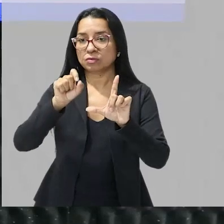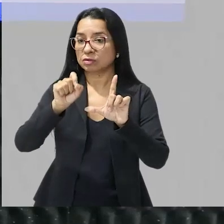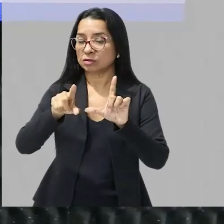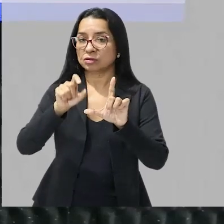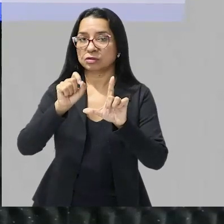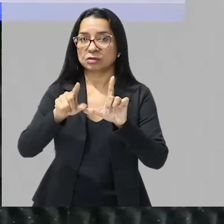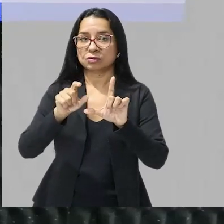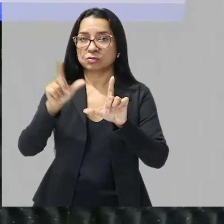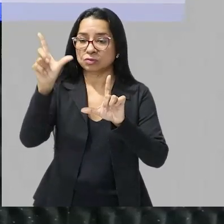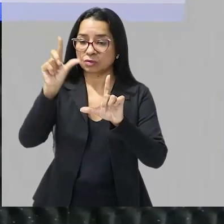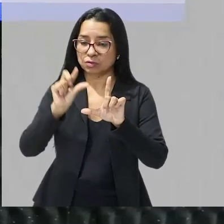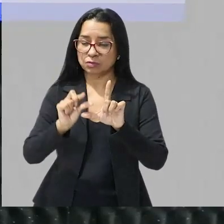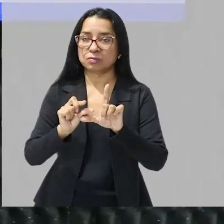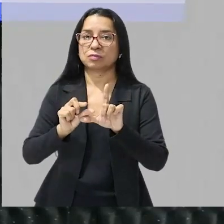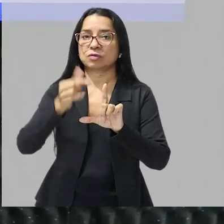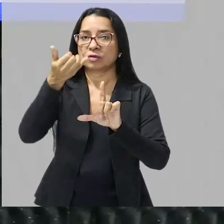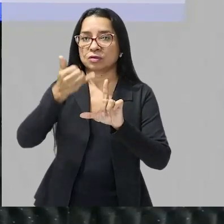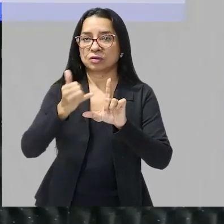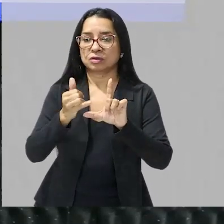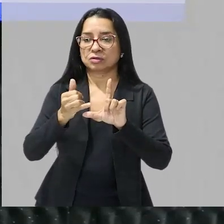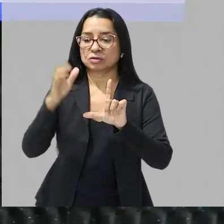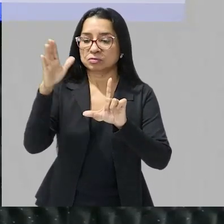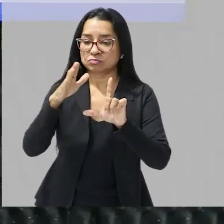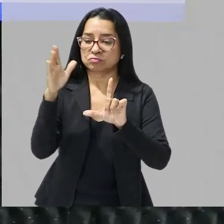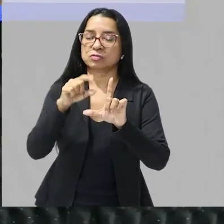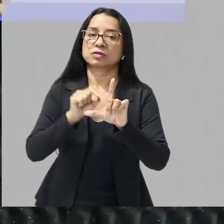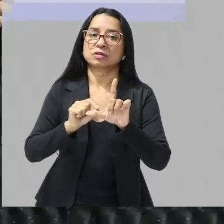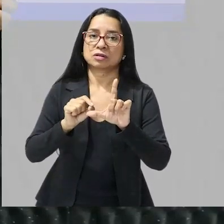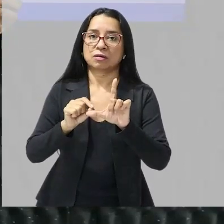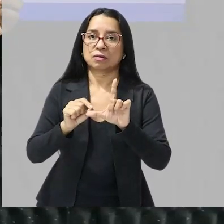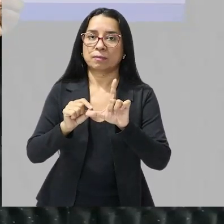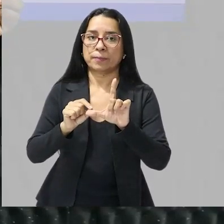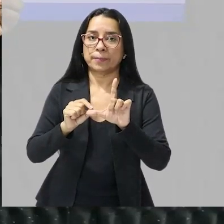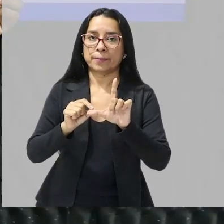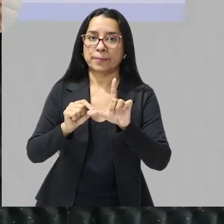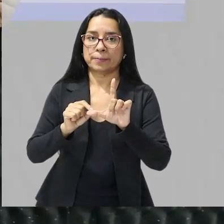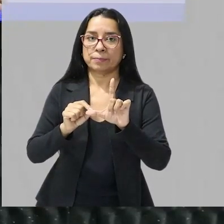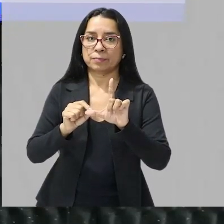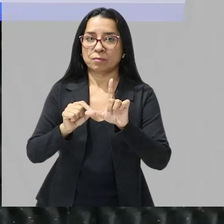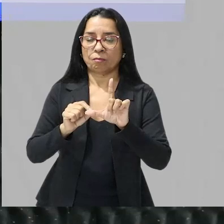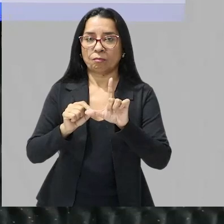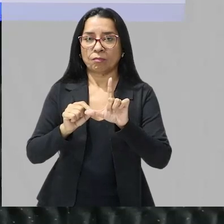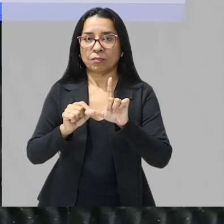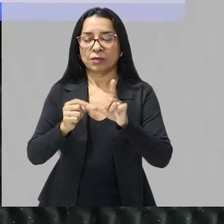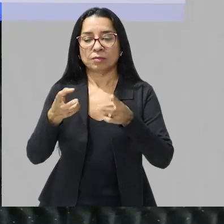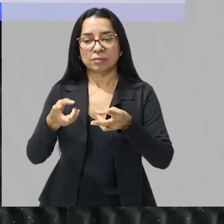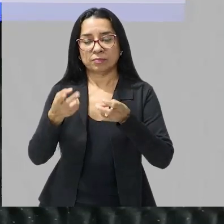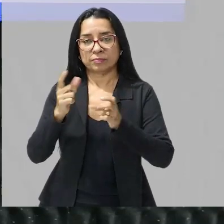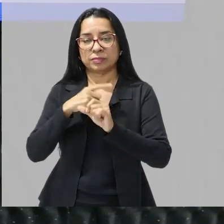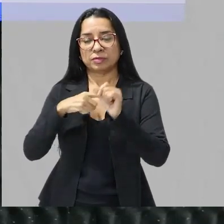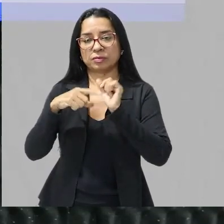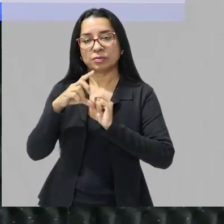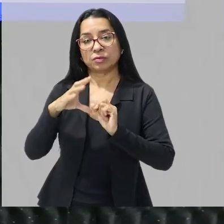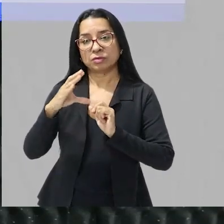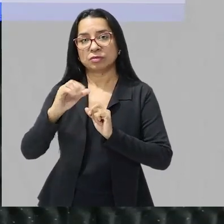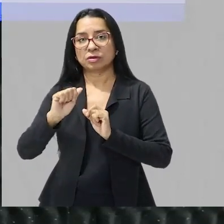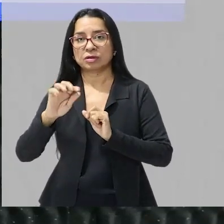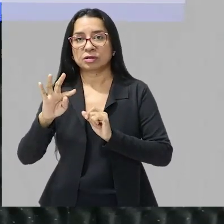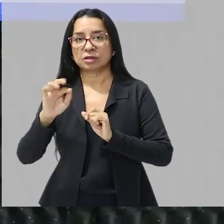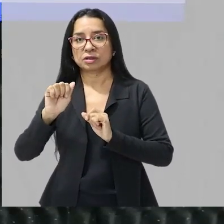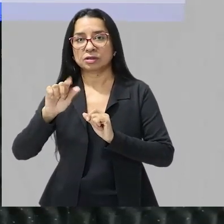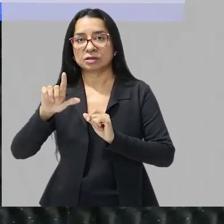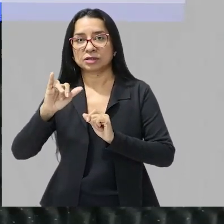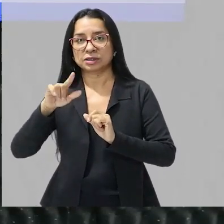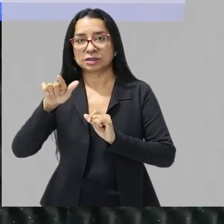diminuiu a energia de ativação e gerou o mesmo produto então percebam que um catalisador biológico